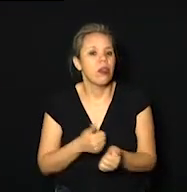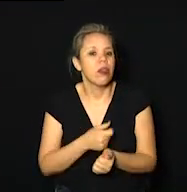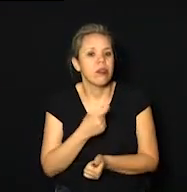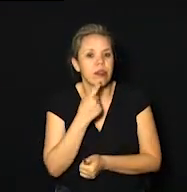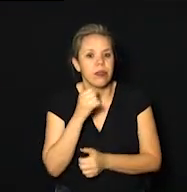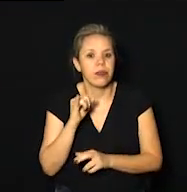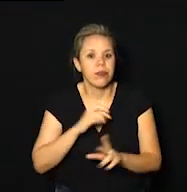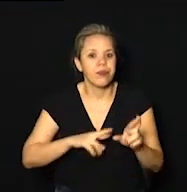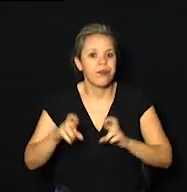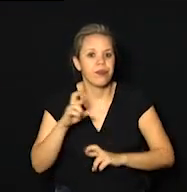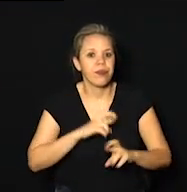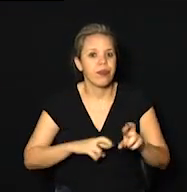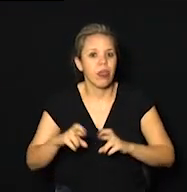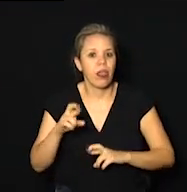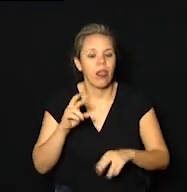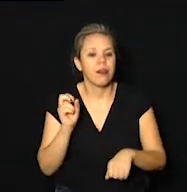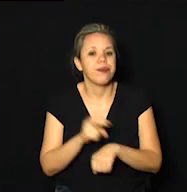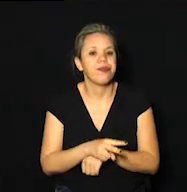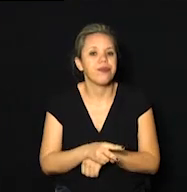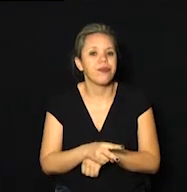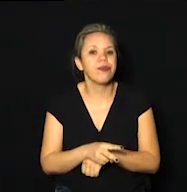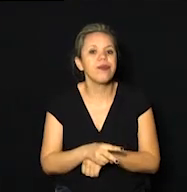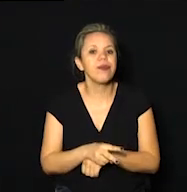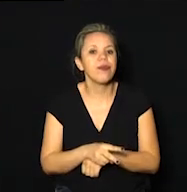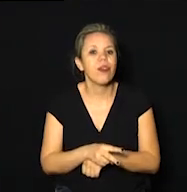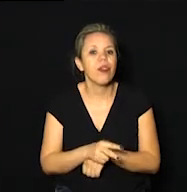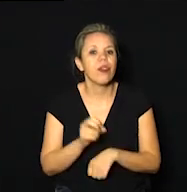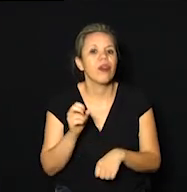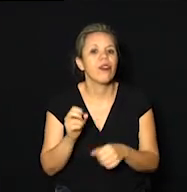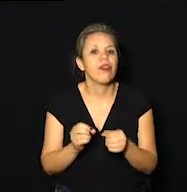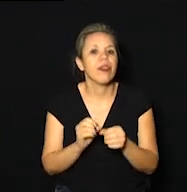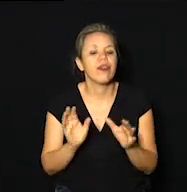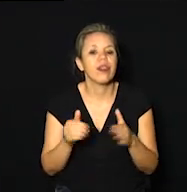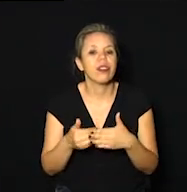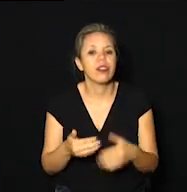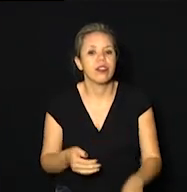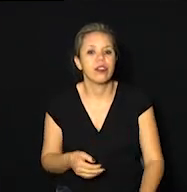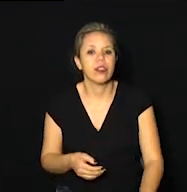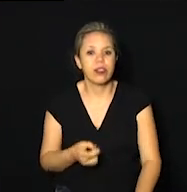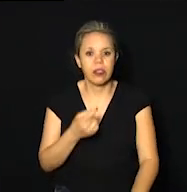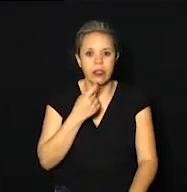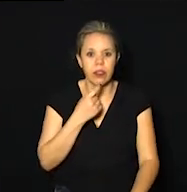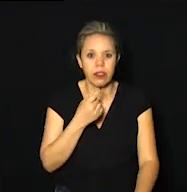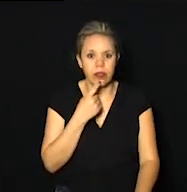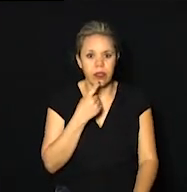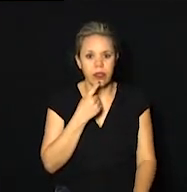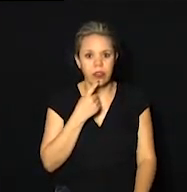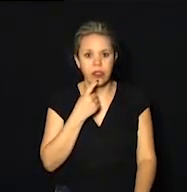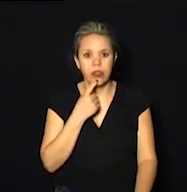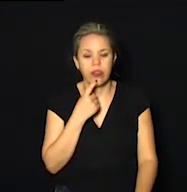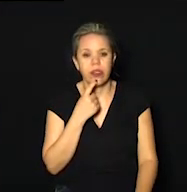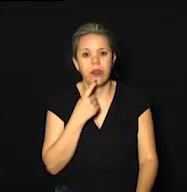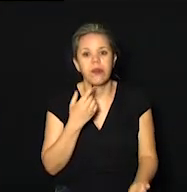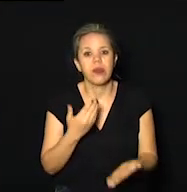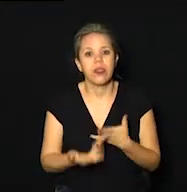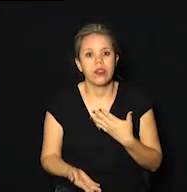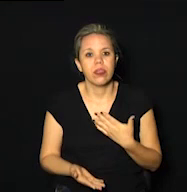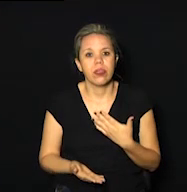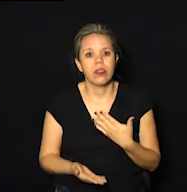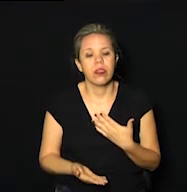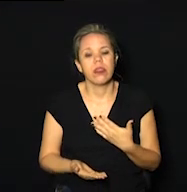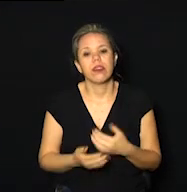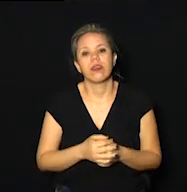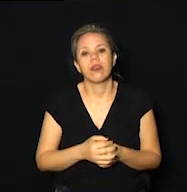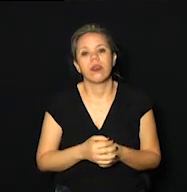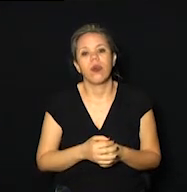analisar essas vagas, com as vagas também que foram fechadas, Campinas e região perderam mais